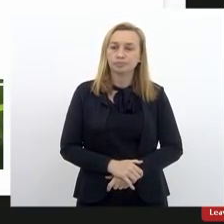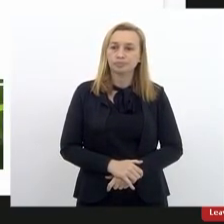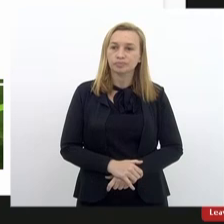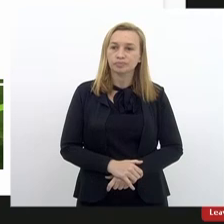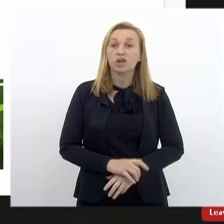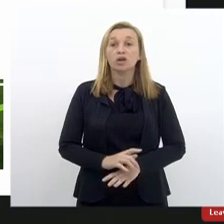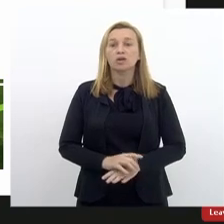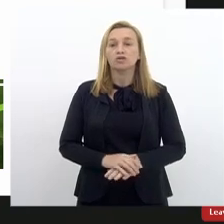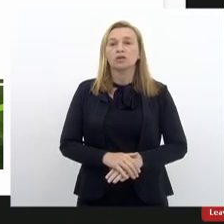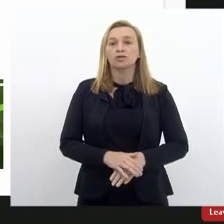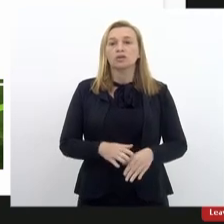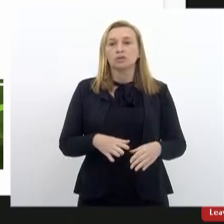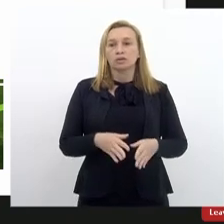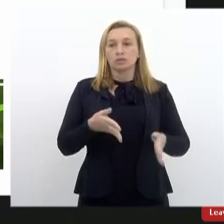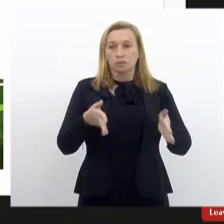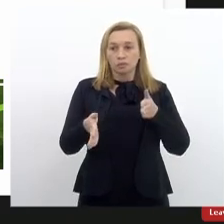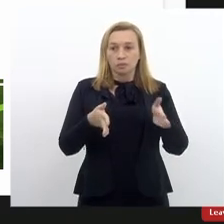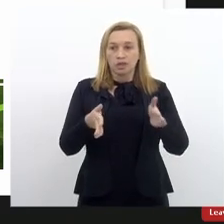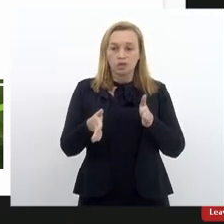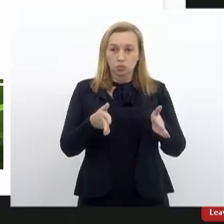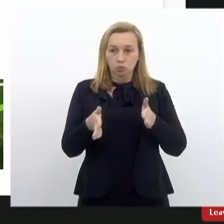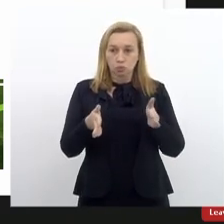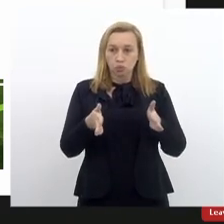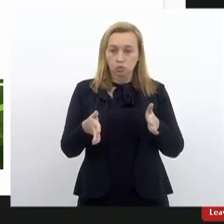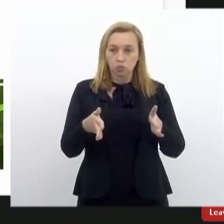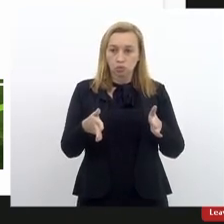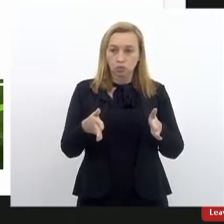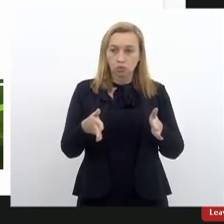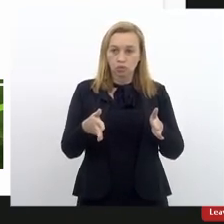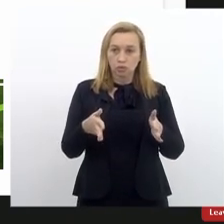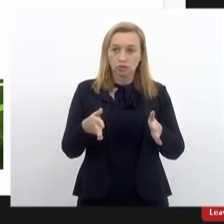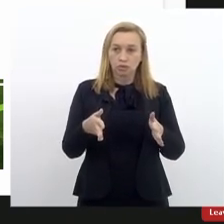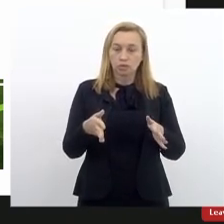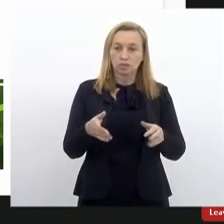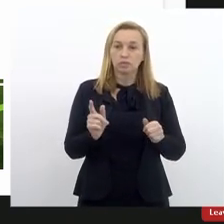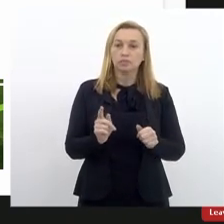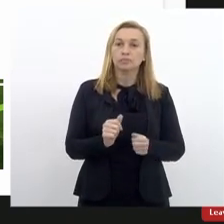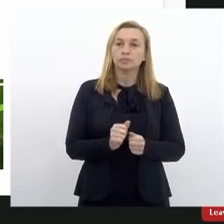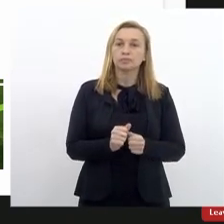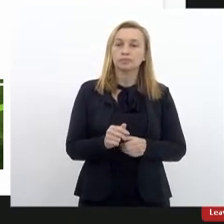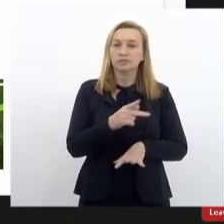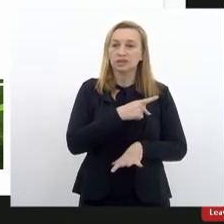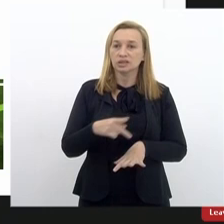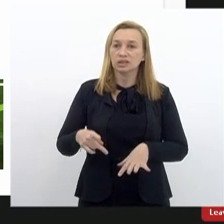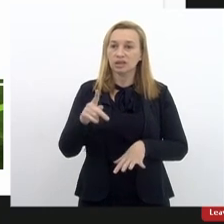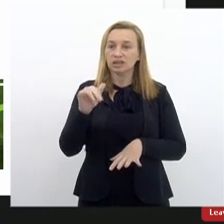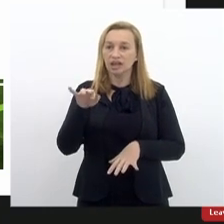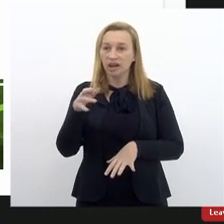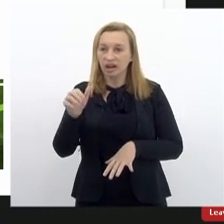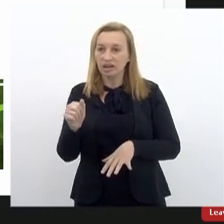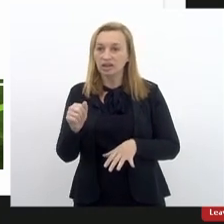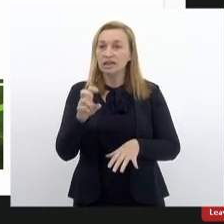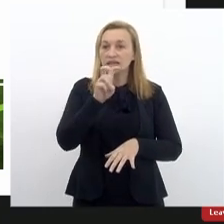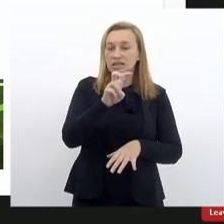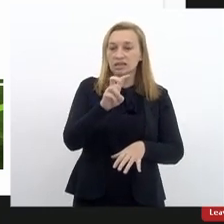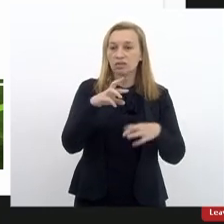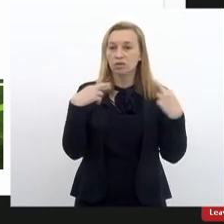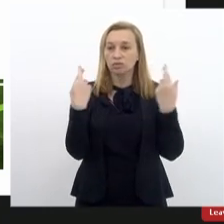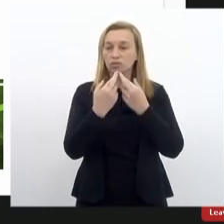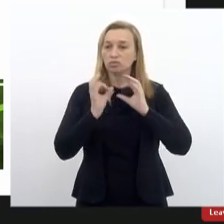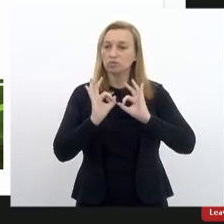Durante o período da presidência interina, foram contabilizadas cinco sessões plenárias,